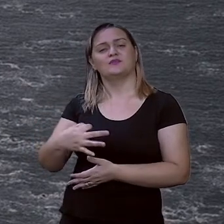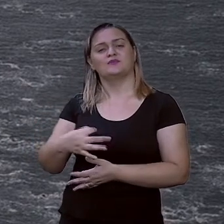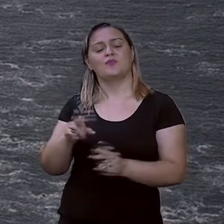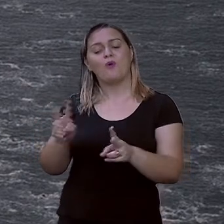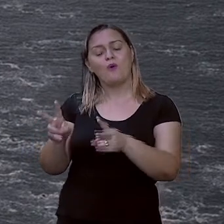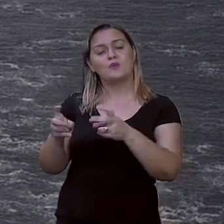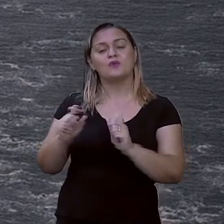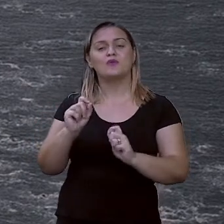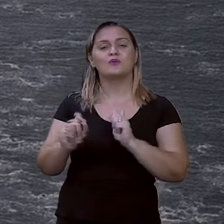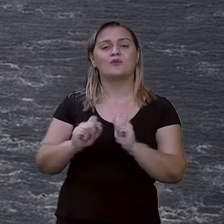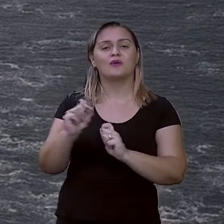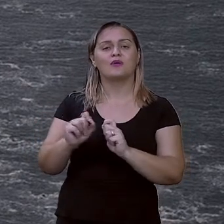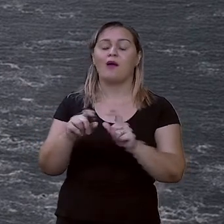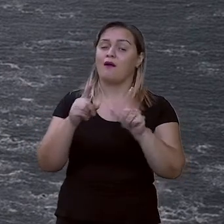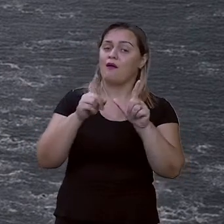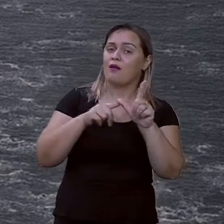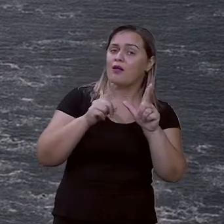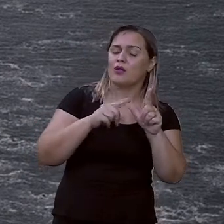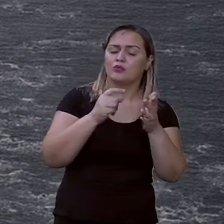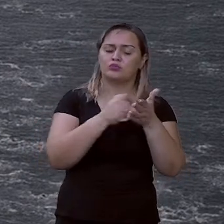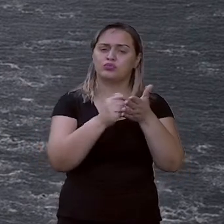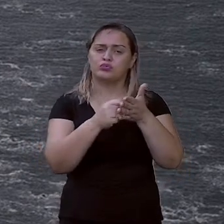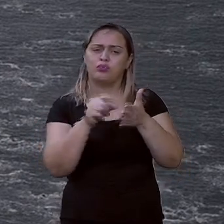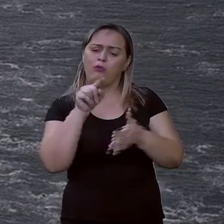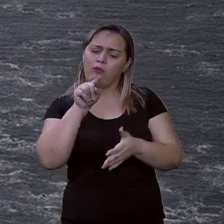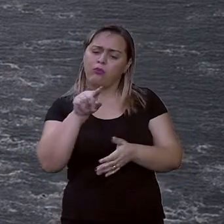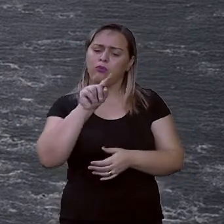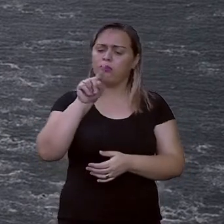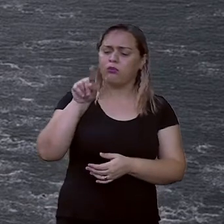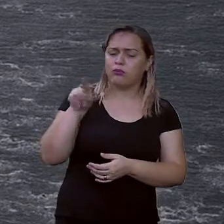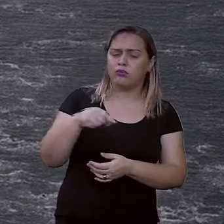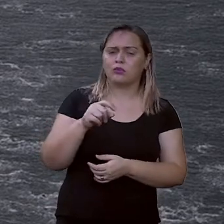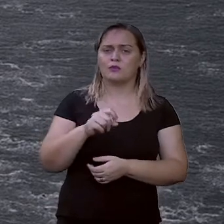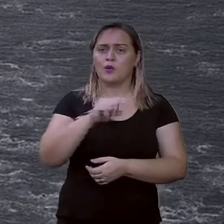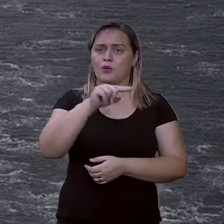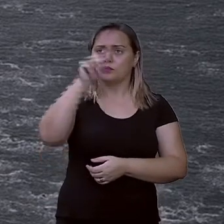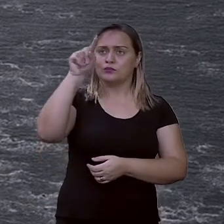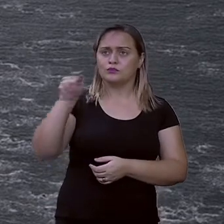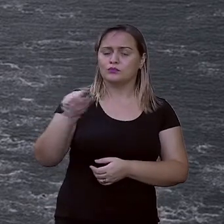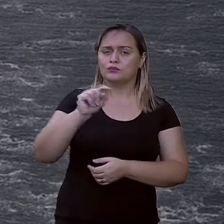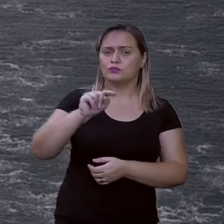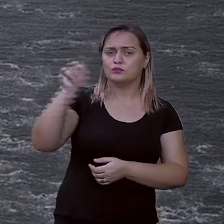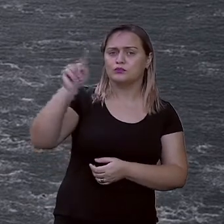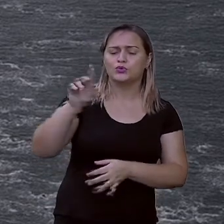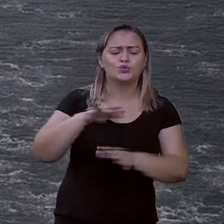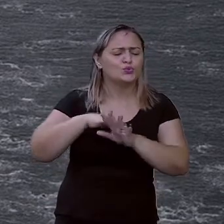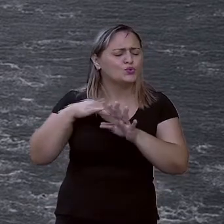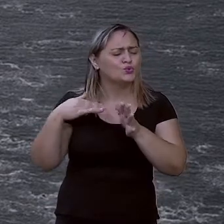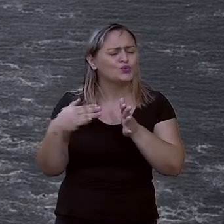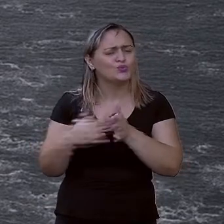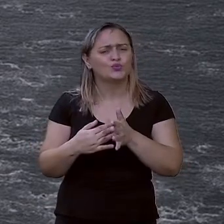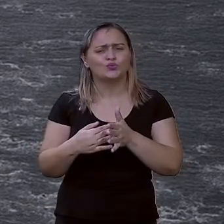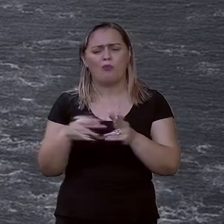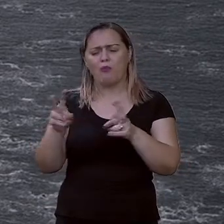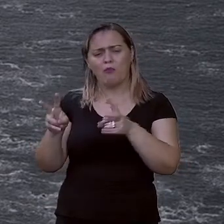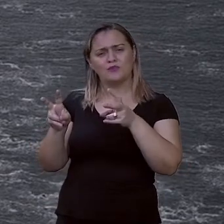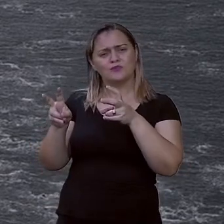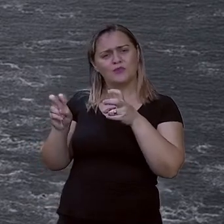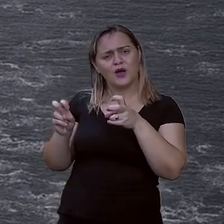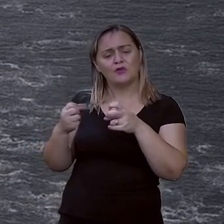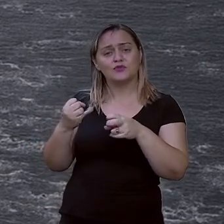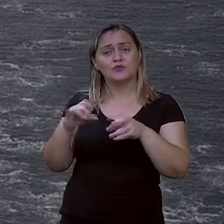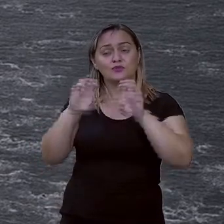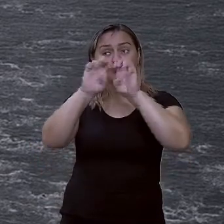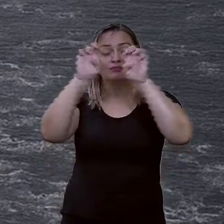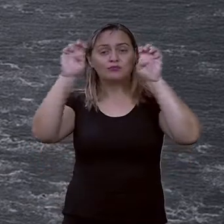Portografia, pontuação, acentuação, observa aí se seu texto está com a estrutura correta,